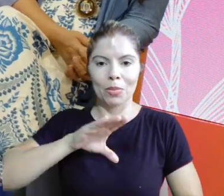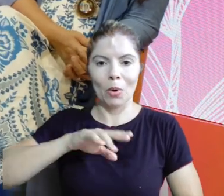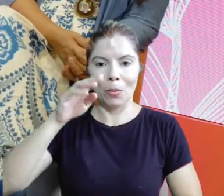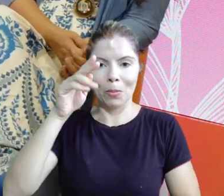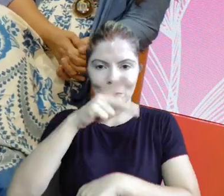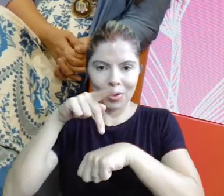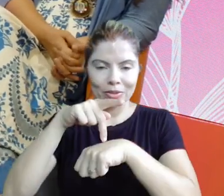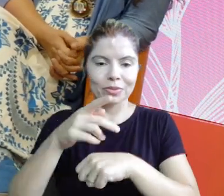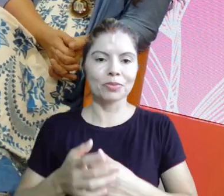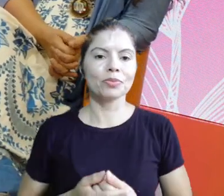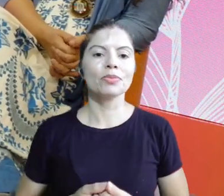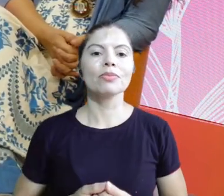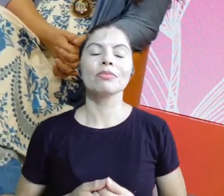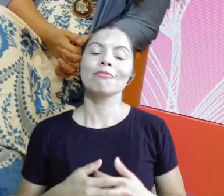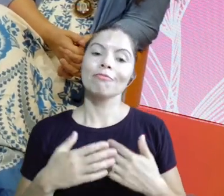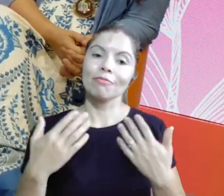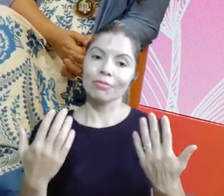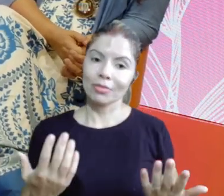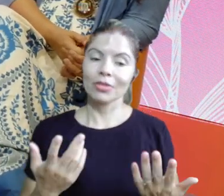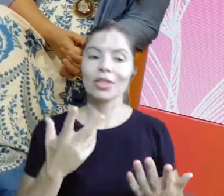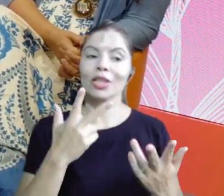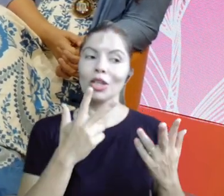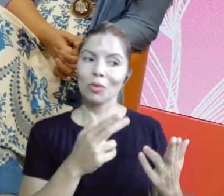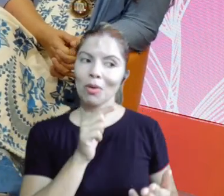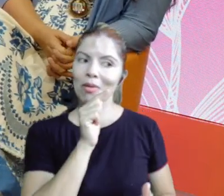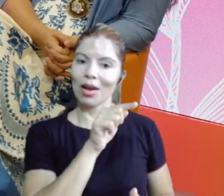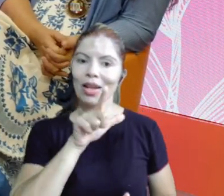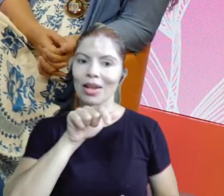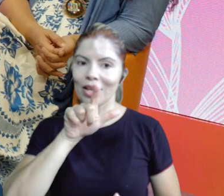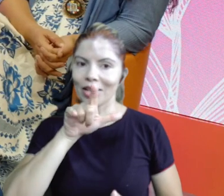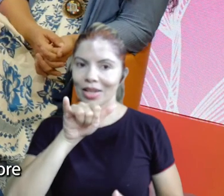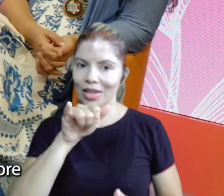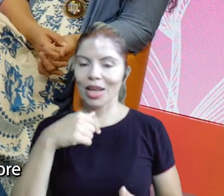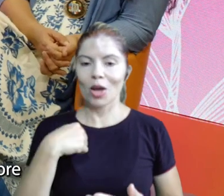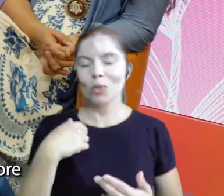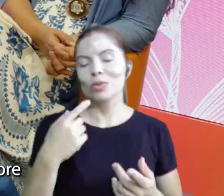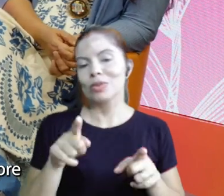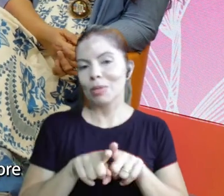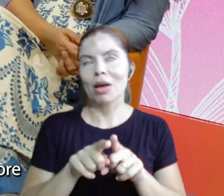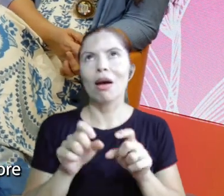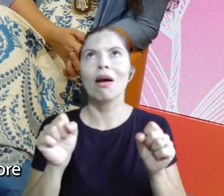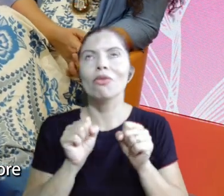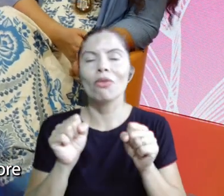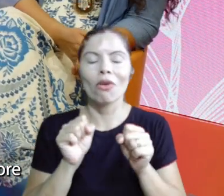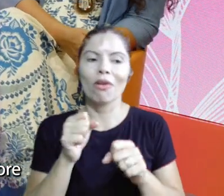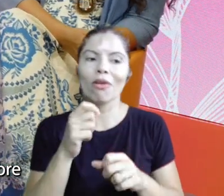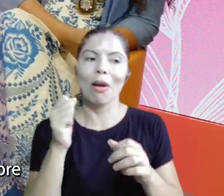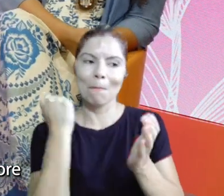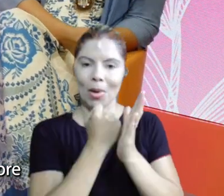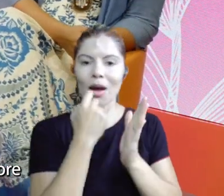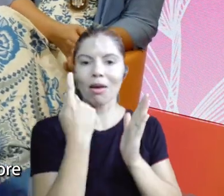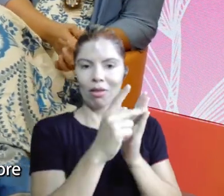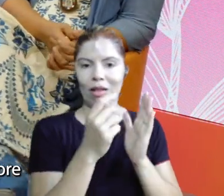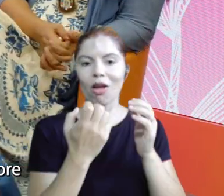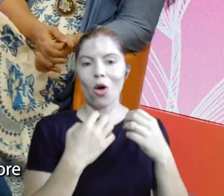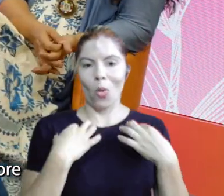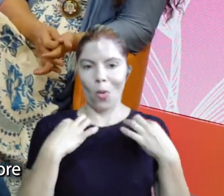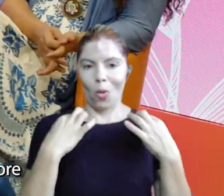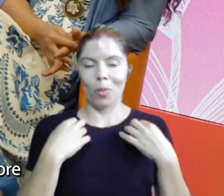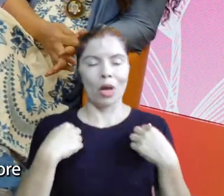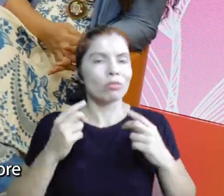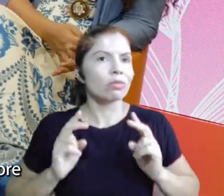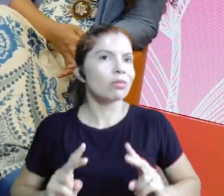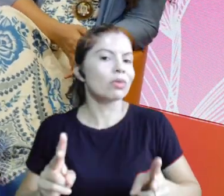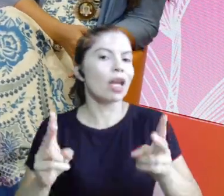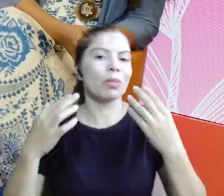é verdade. E assim como a Lili, vestida de saia, eu também adoro o vestido de saia.